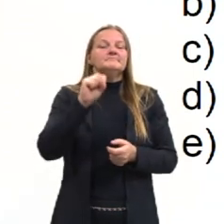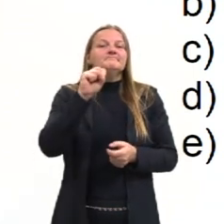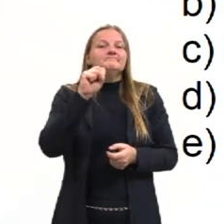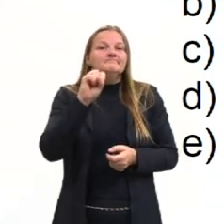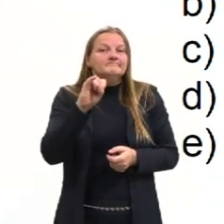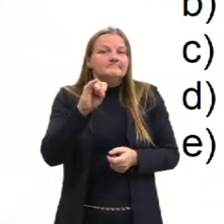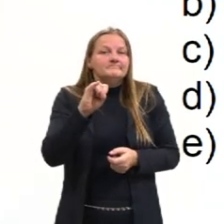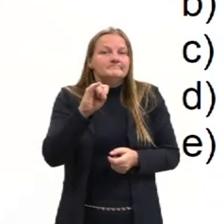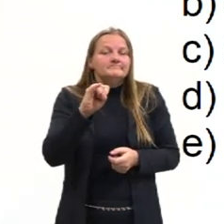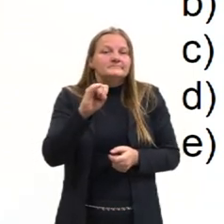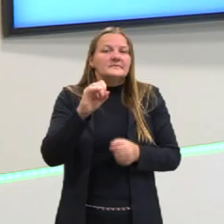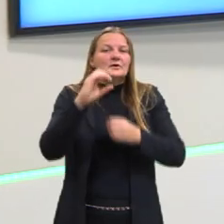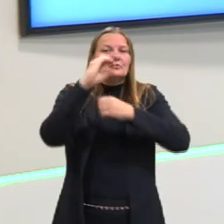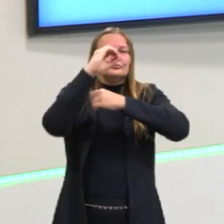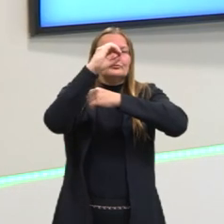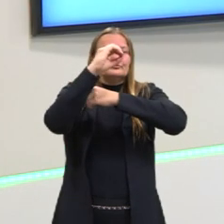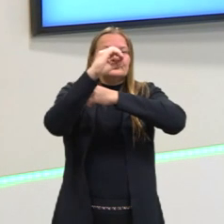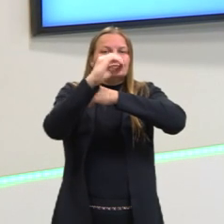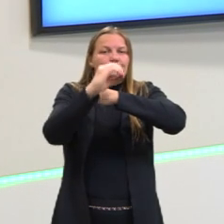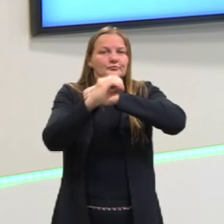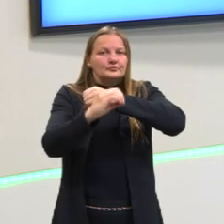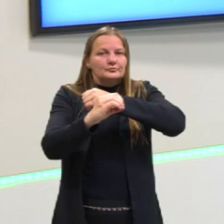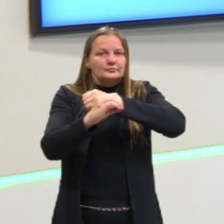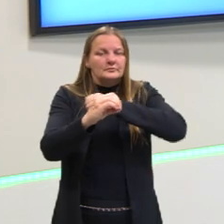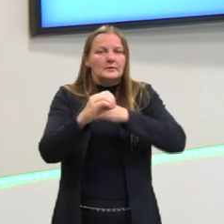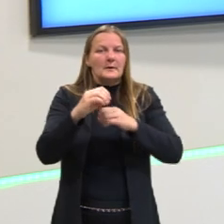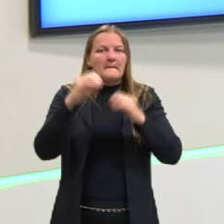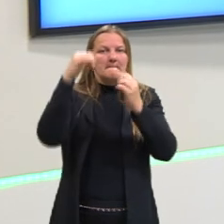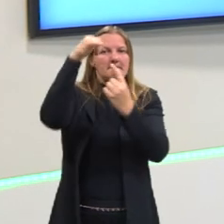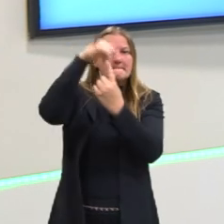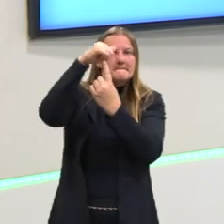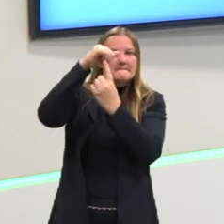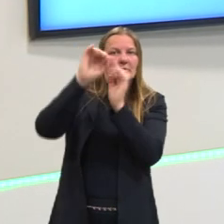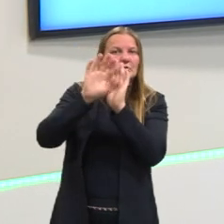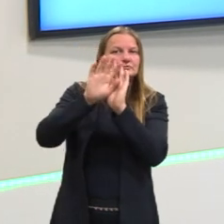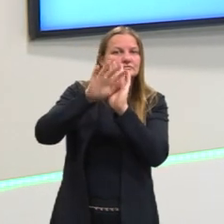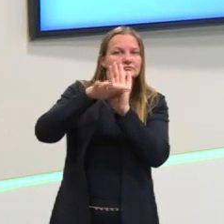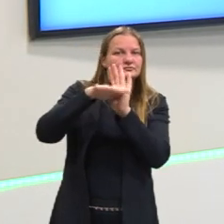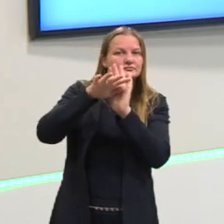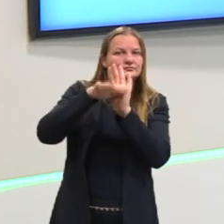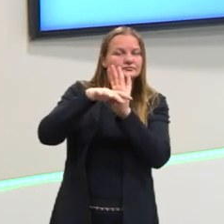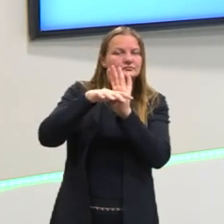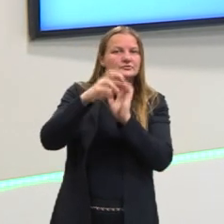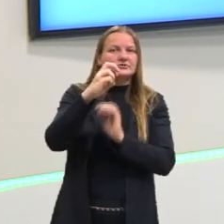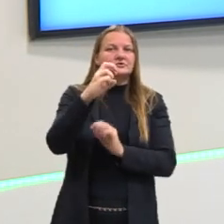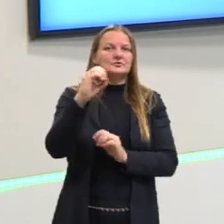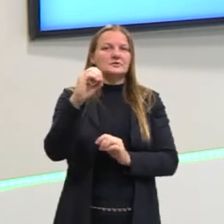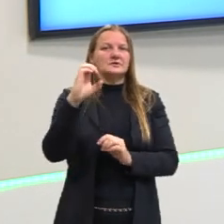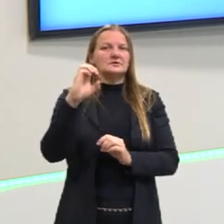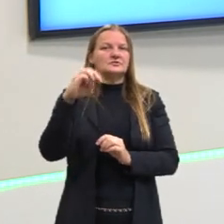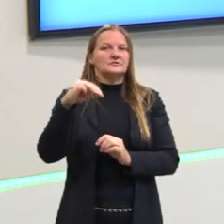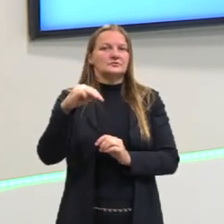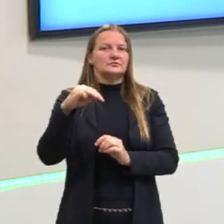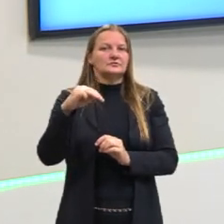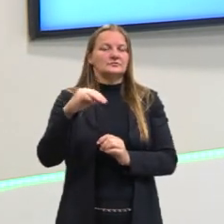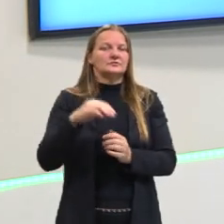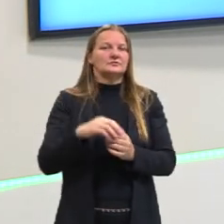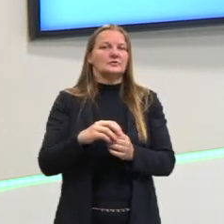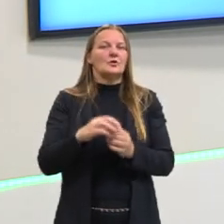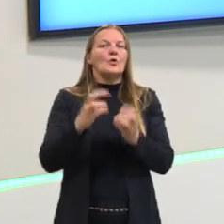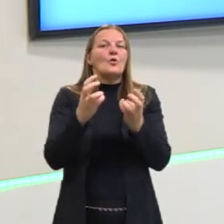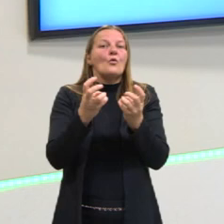sombra do poste diminuir 50 centímetros, a sombra da pessoa passa a medir, então, nós temos que